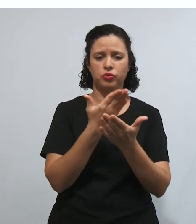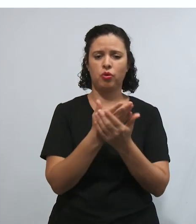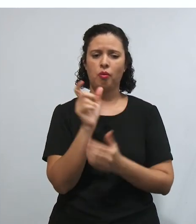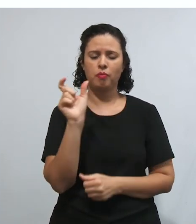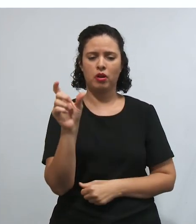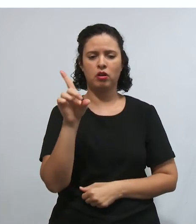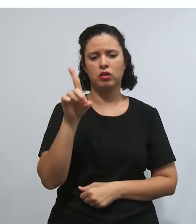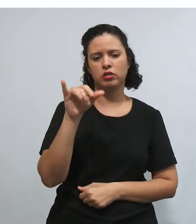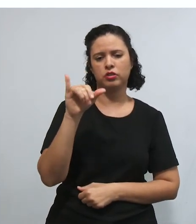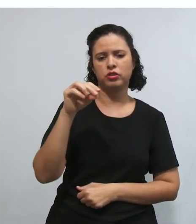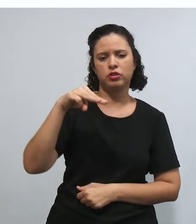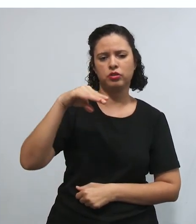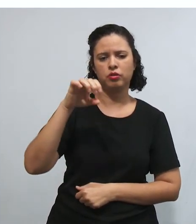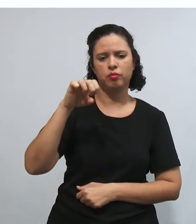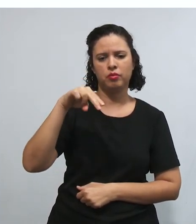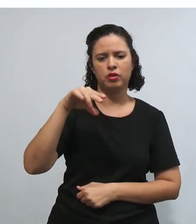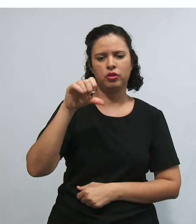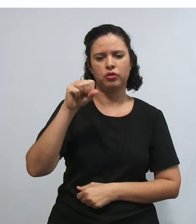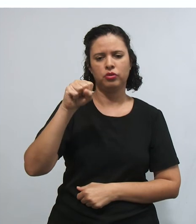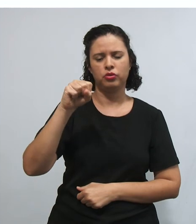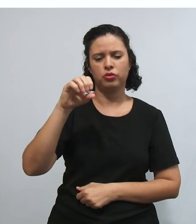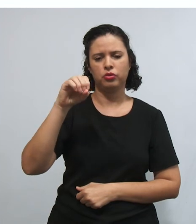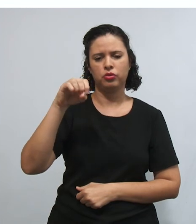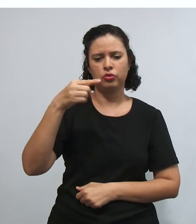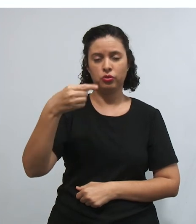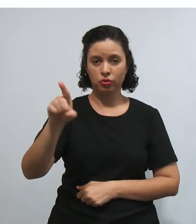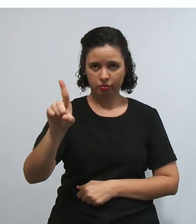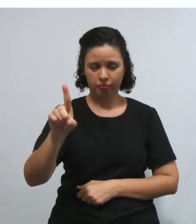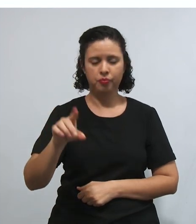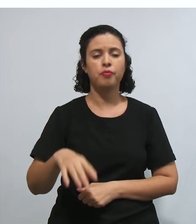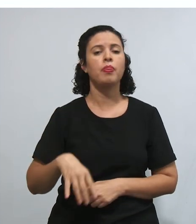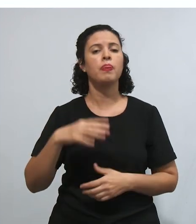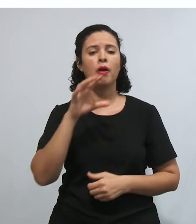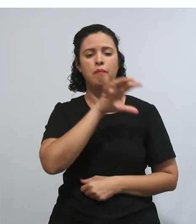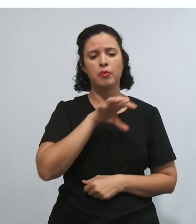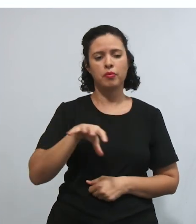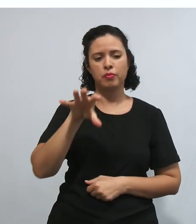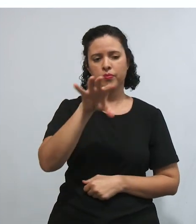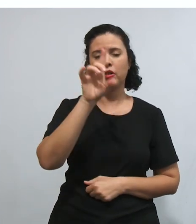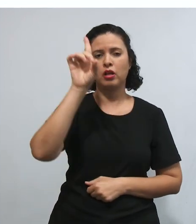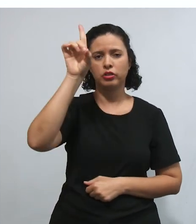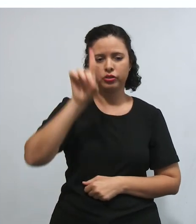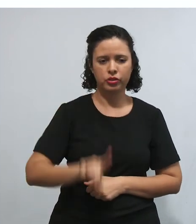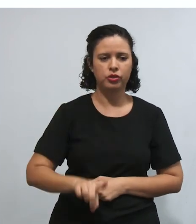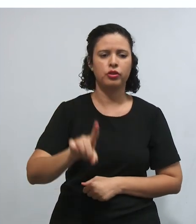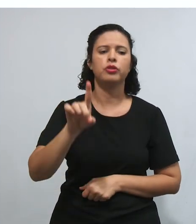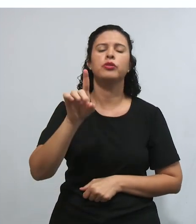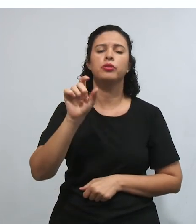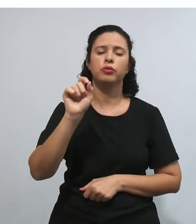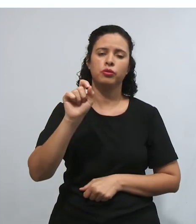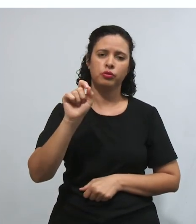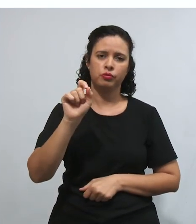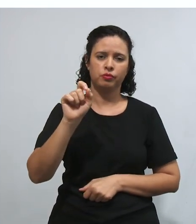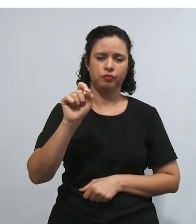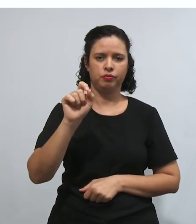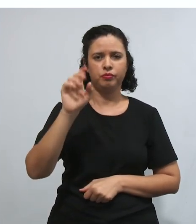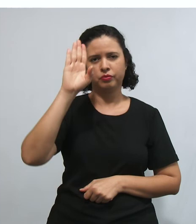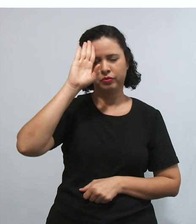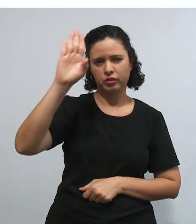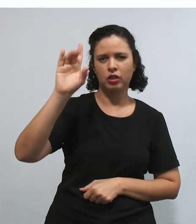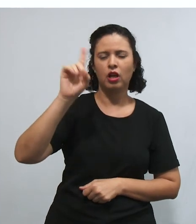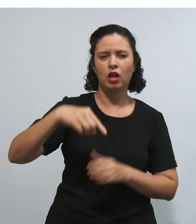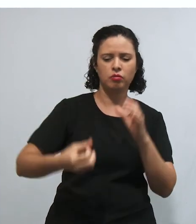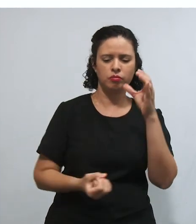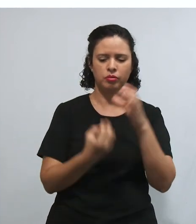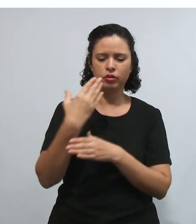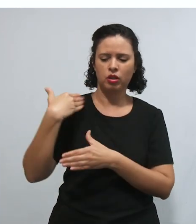termo dimensões, tá? Então, aqui, as dimensões dos direitos fundamentais são frutos de uma evolução histórica, social, tá?